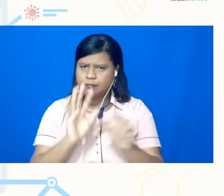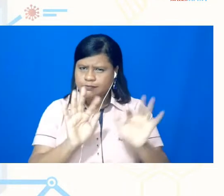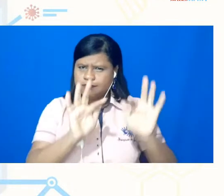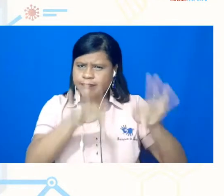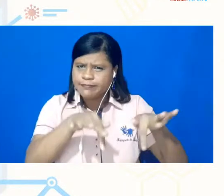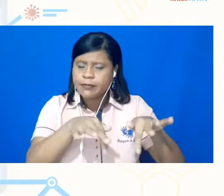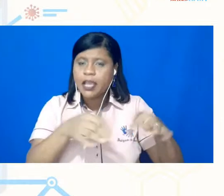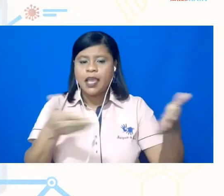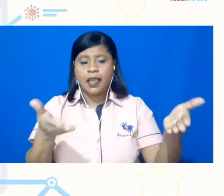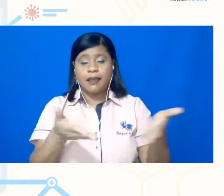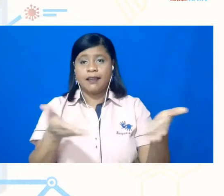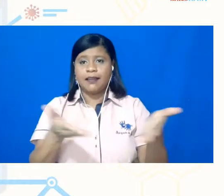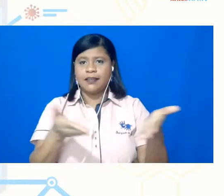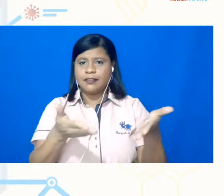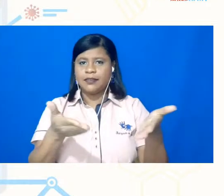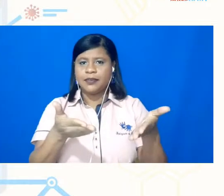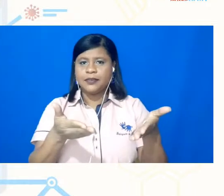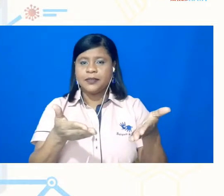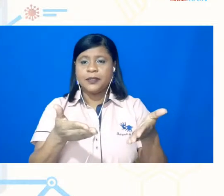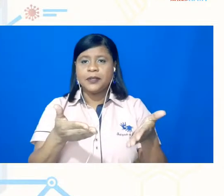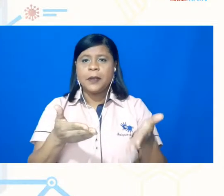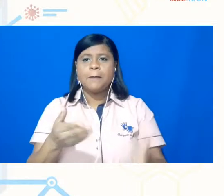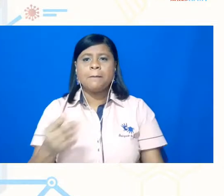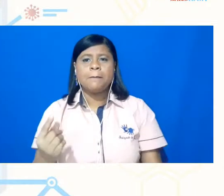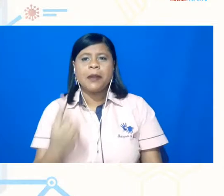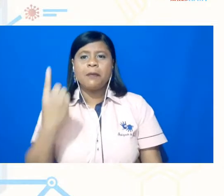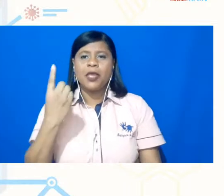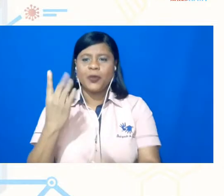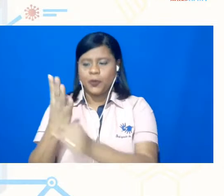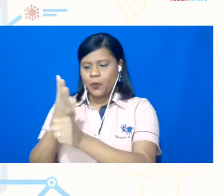agora, então, o primeiro quadriênio, né, que,